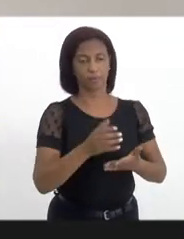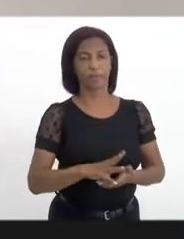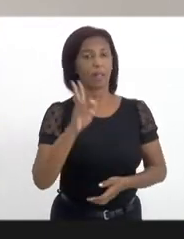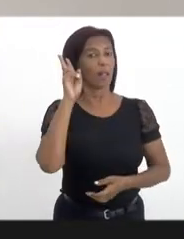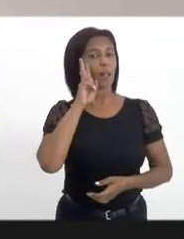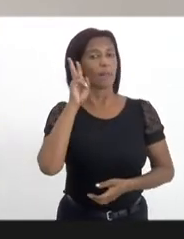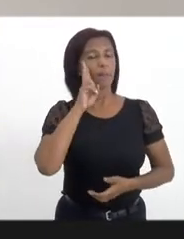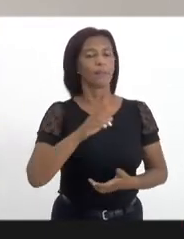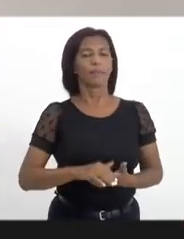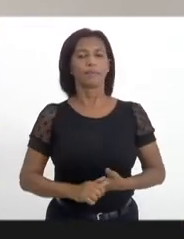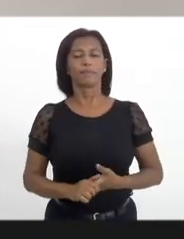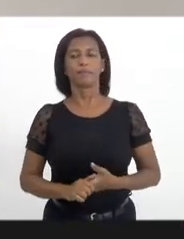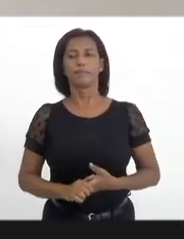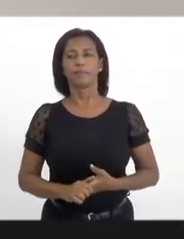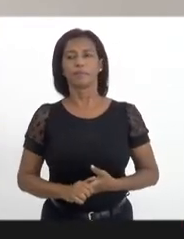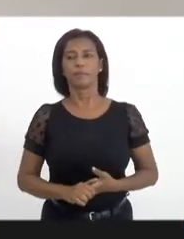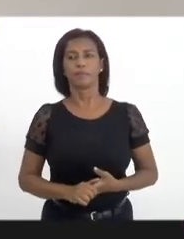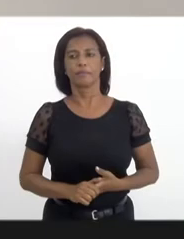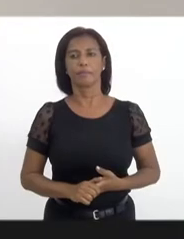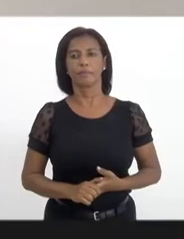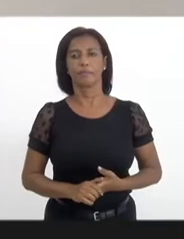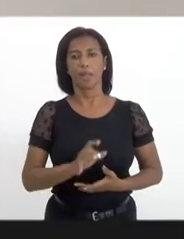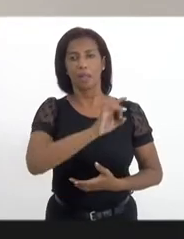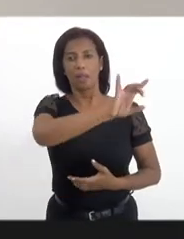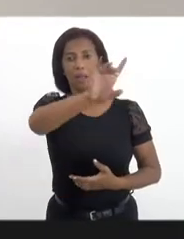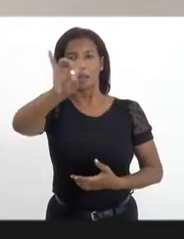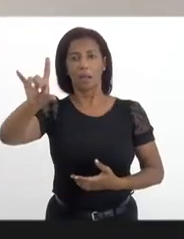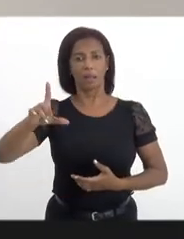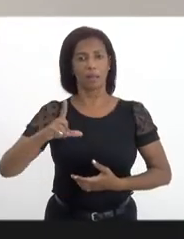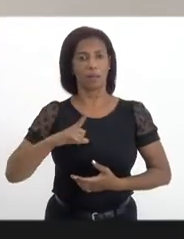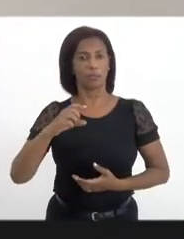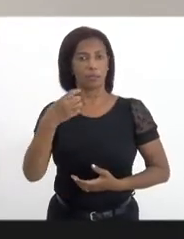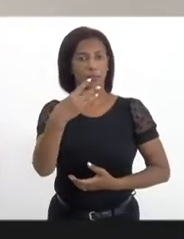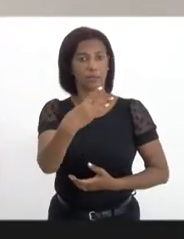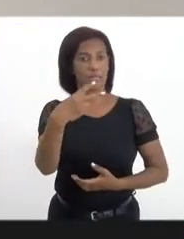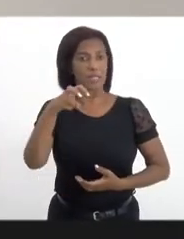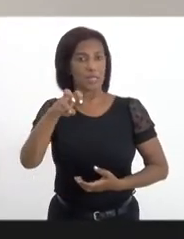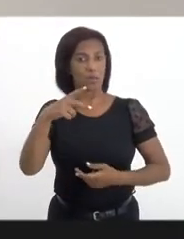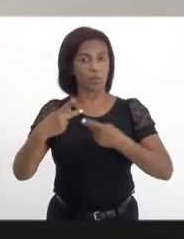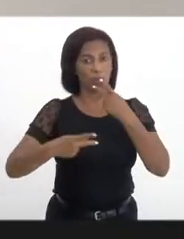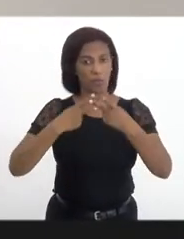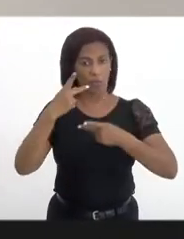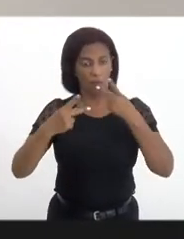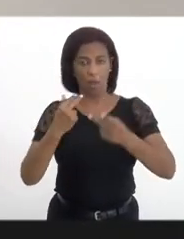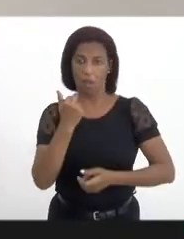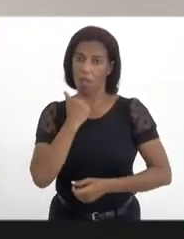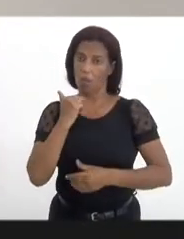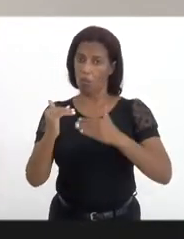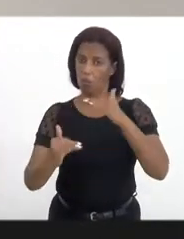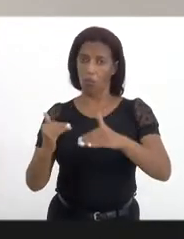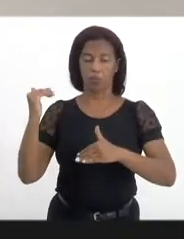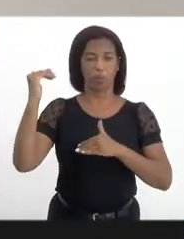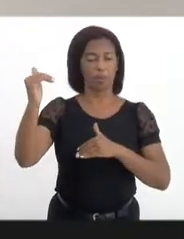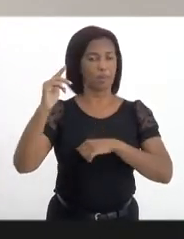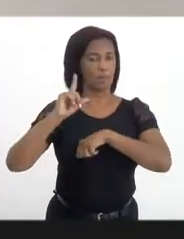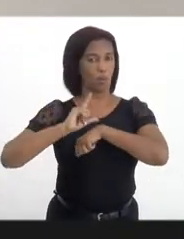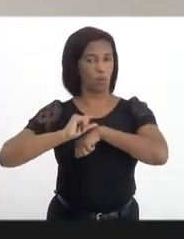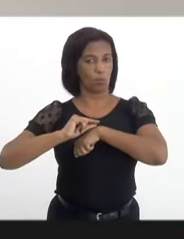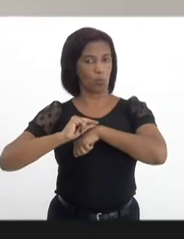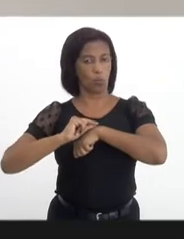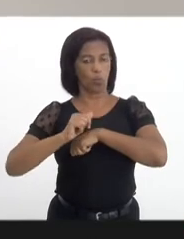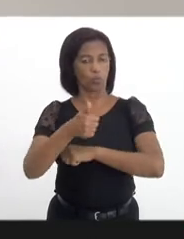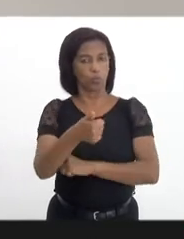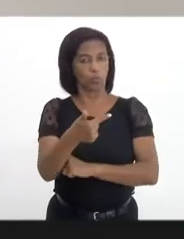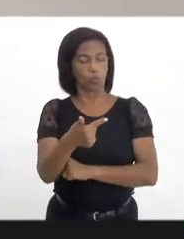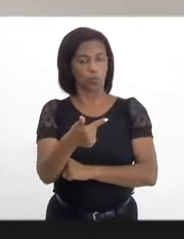Lembrando que cada um terá de 3 a 5 minutos de fala, não podemos ultrapassar o horário de